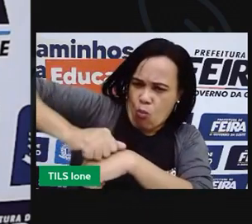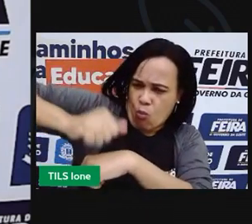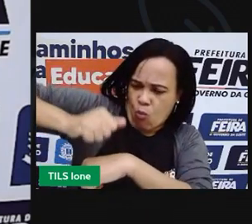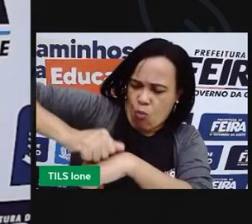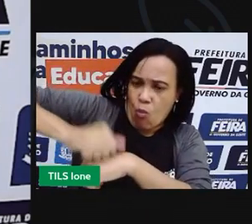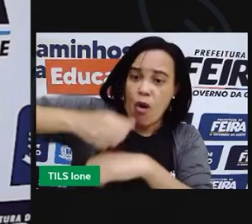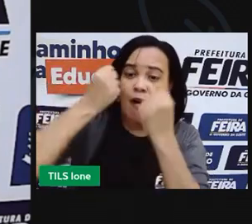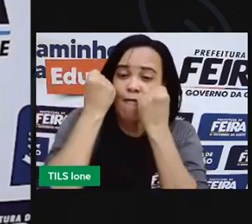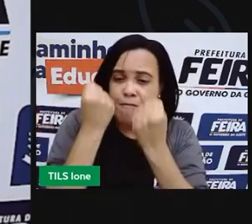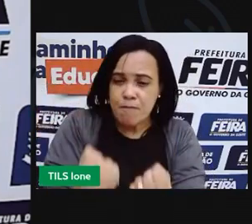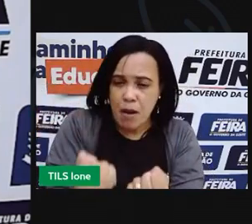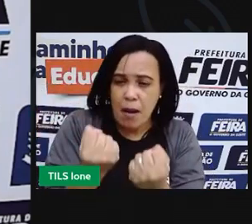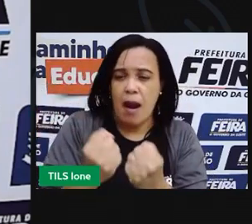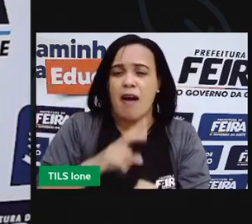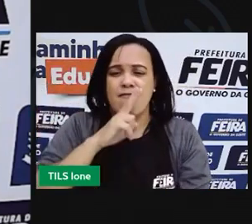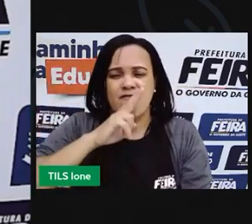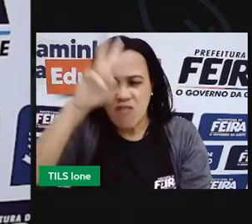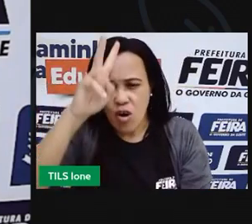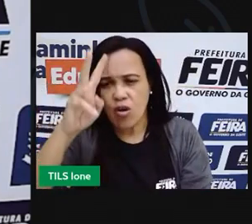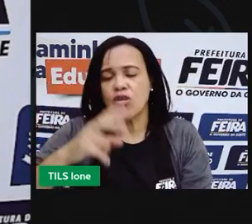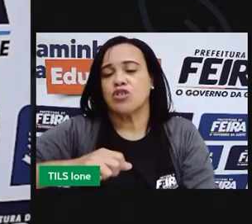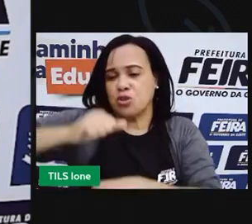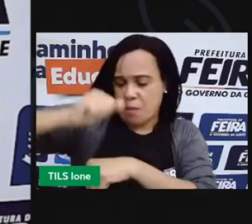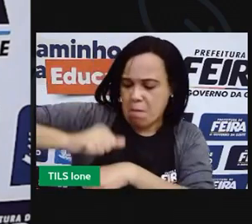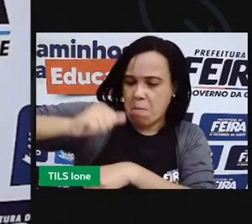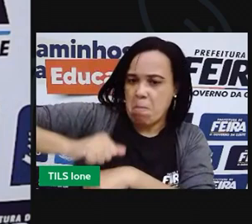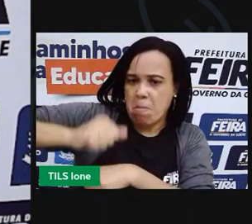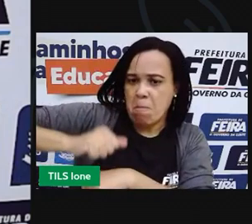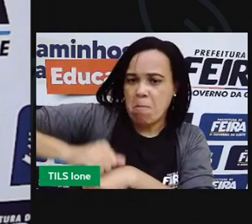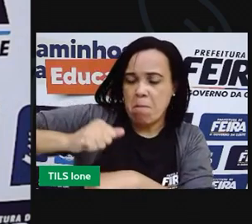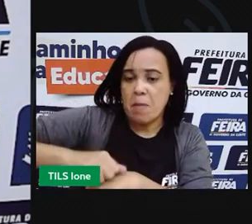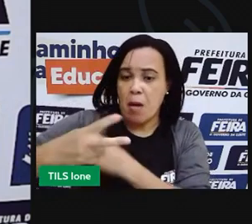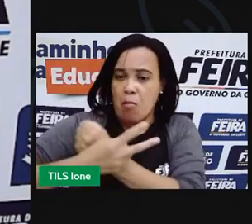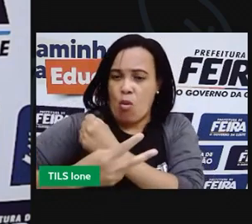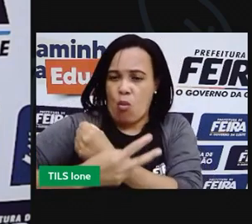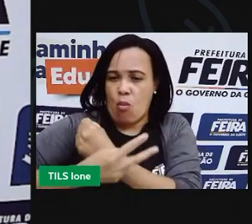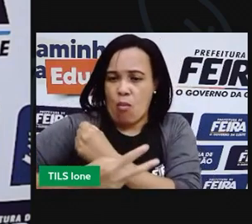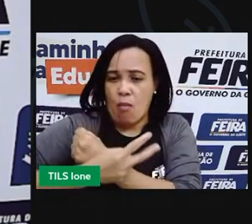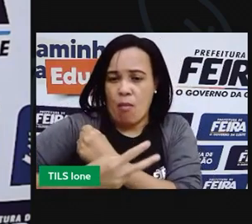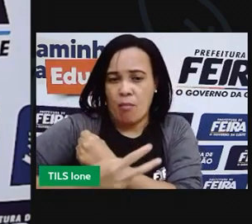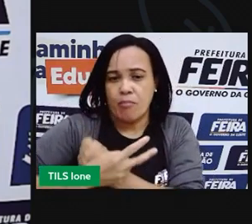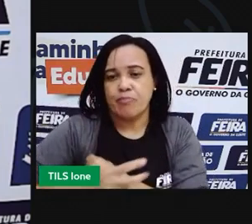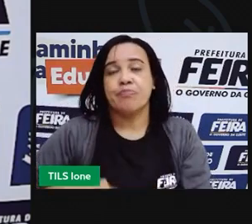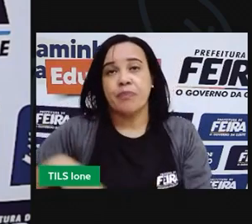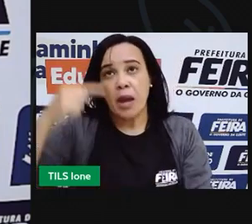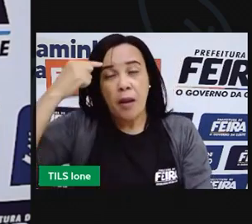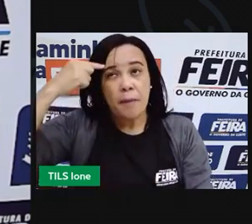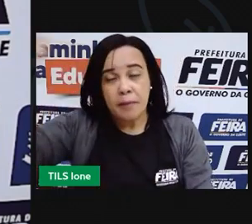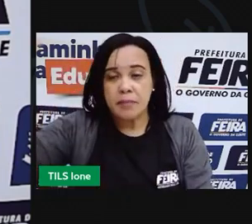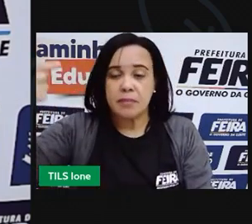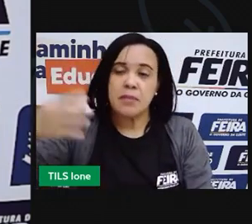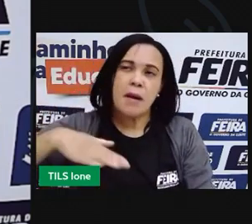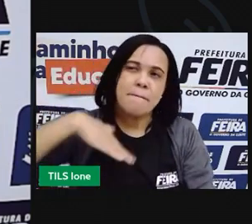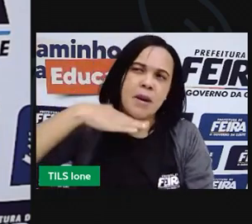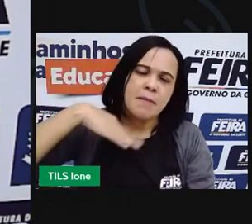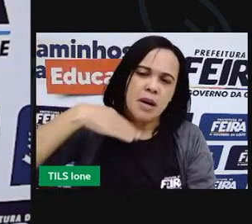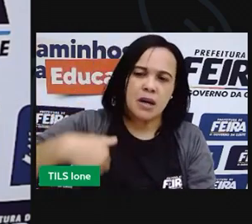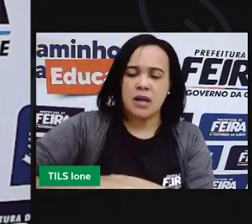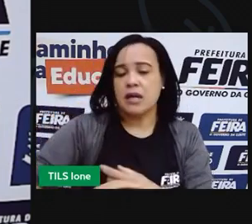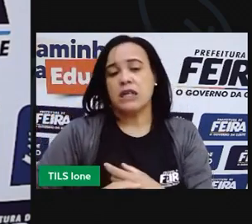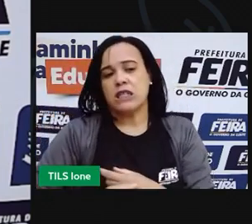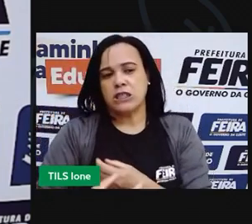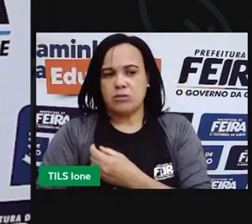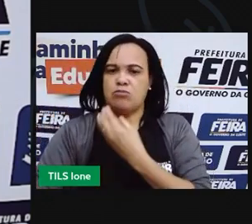resistente, vai me proteger do lobo mau. Vou pensar no conselho que a minha mãe me deu e vou